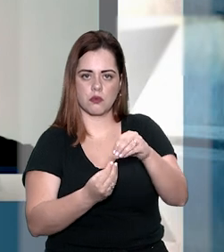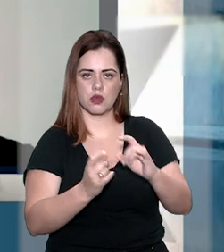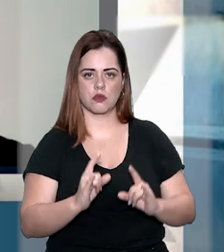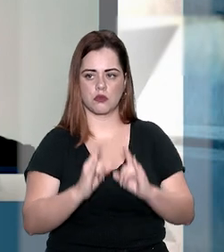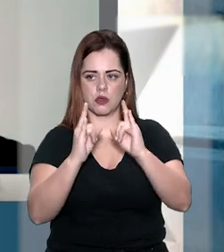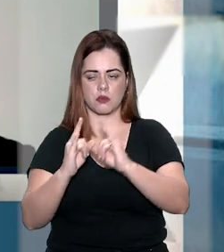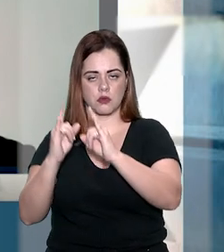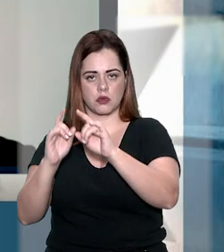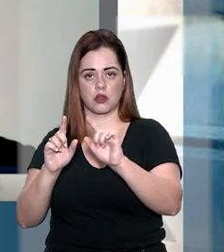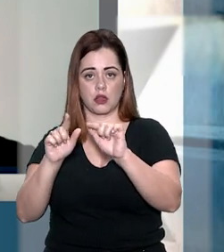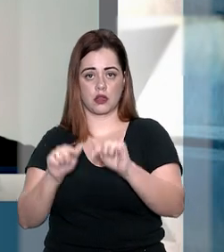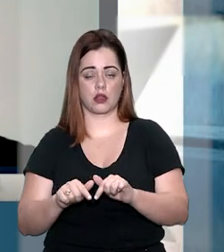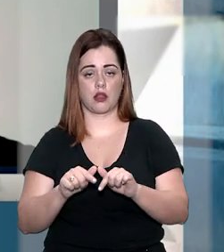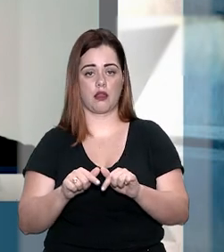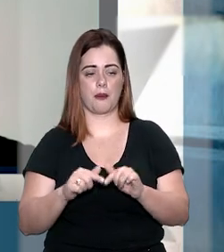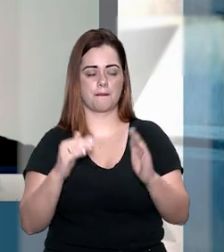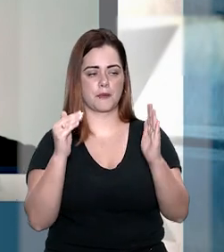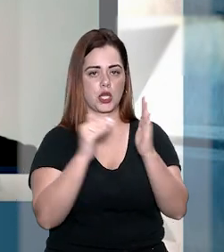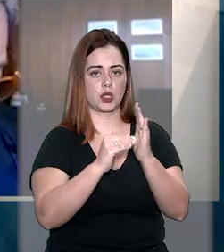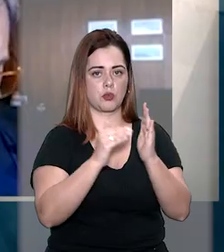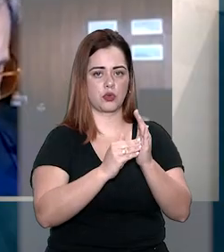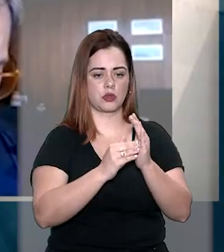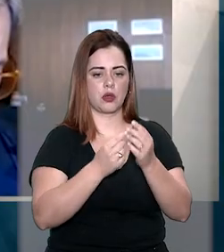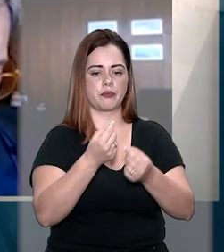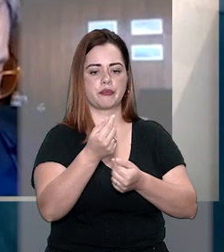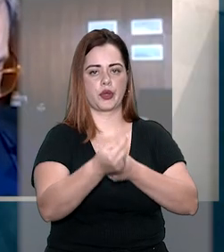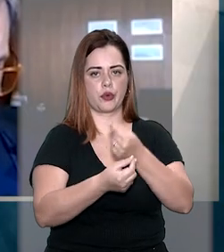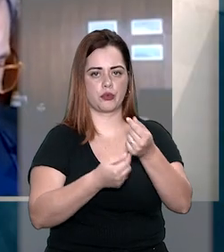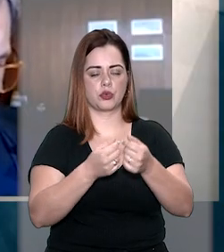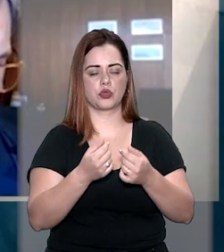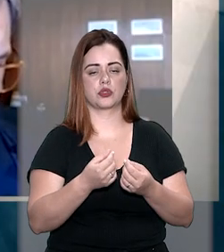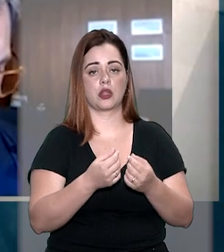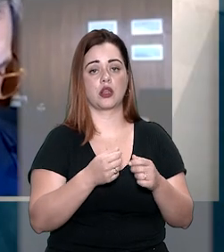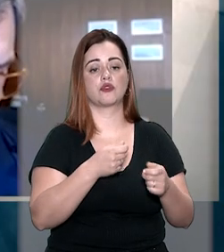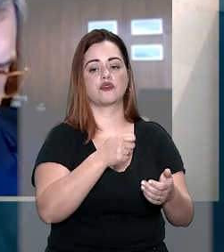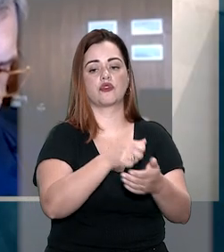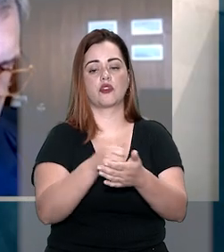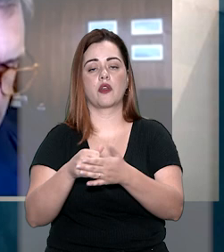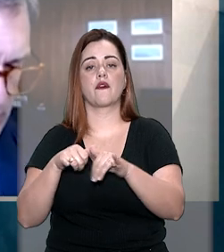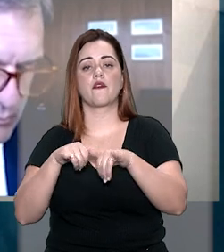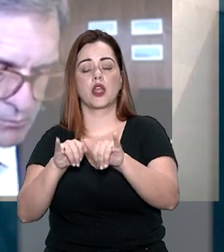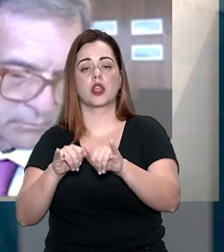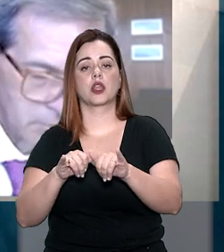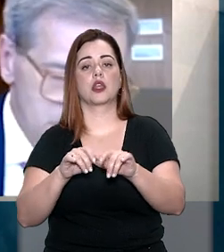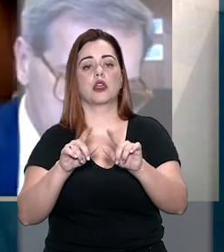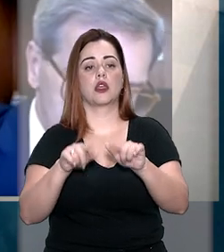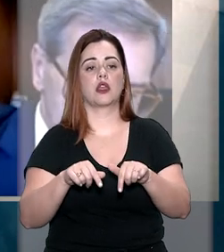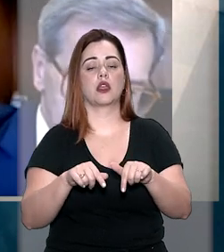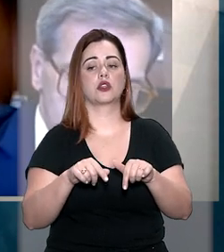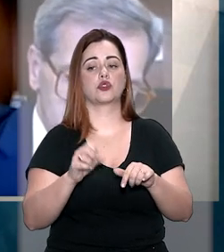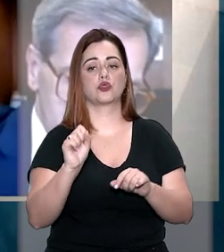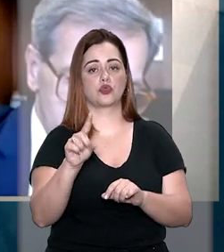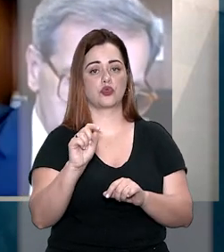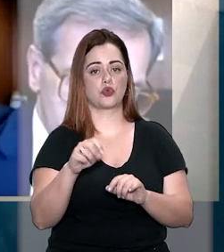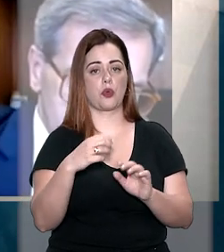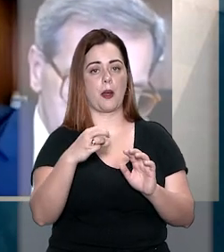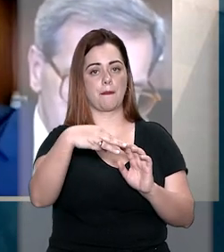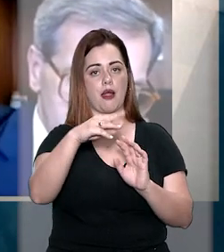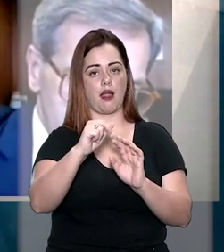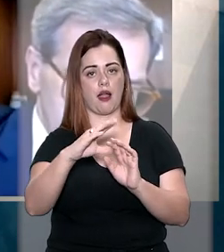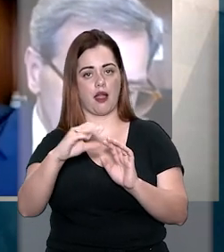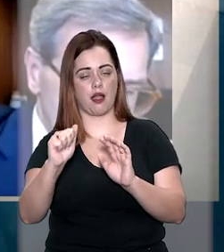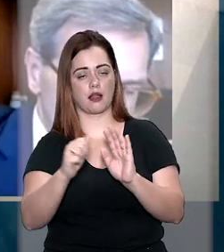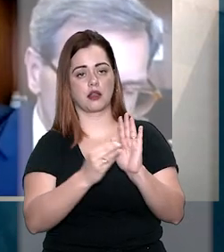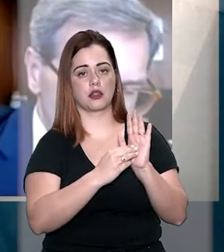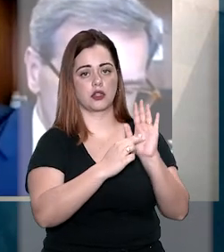imobiliária no empreendimento se limitou à comercialização das unidades autônomas e o fato de sua logomarca constar